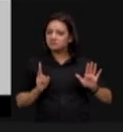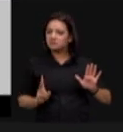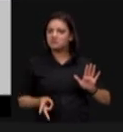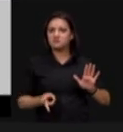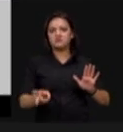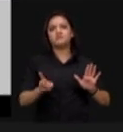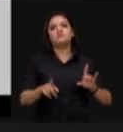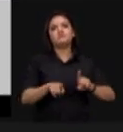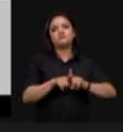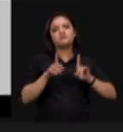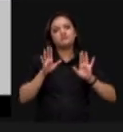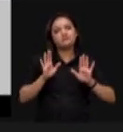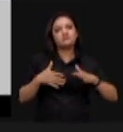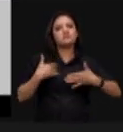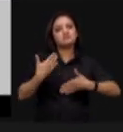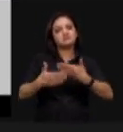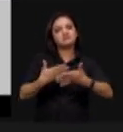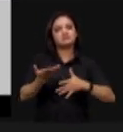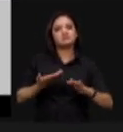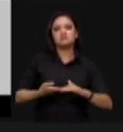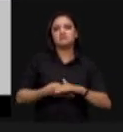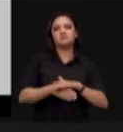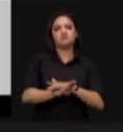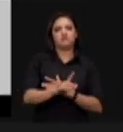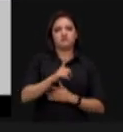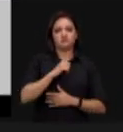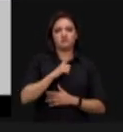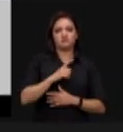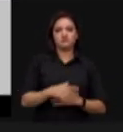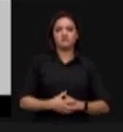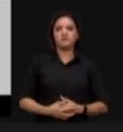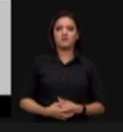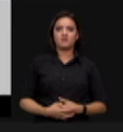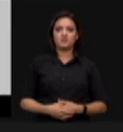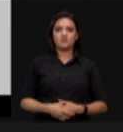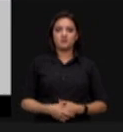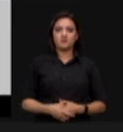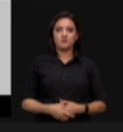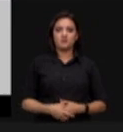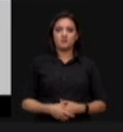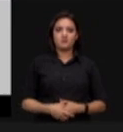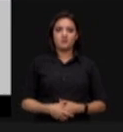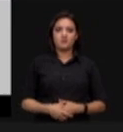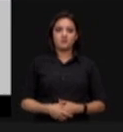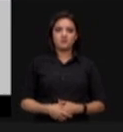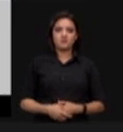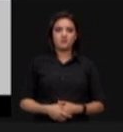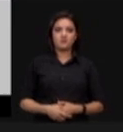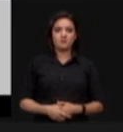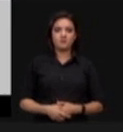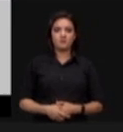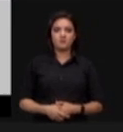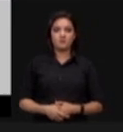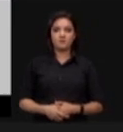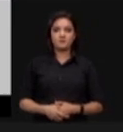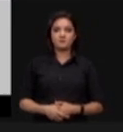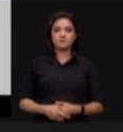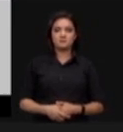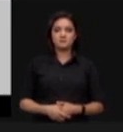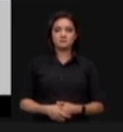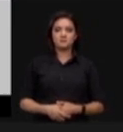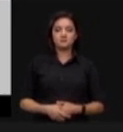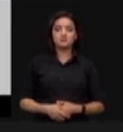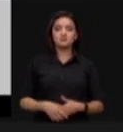uma rotina de harmonização muito própria podemos passar por favor para o próximo slide e aqui o